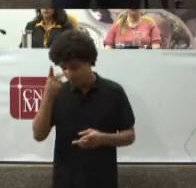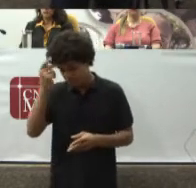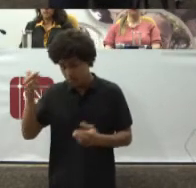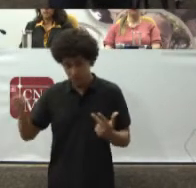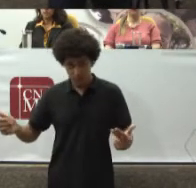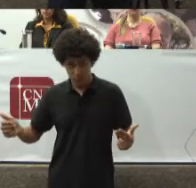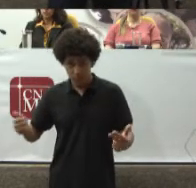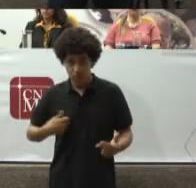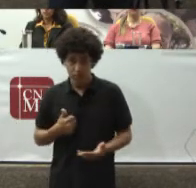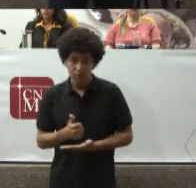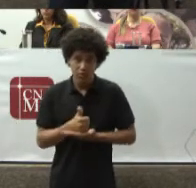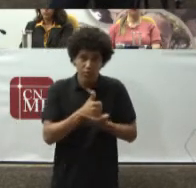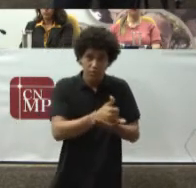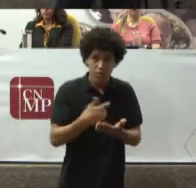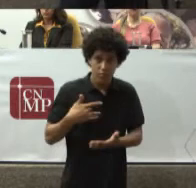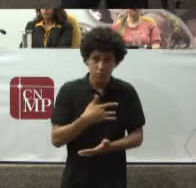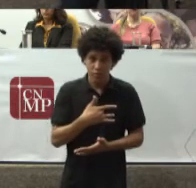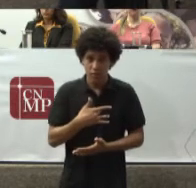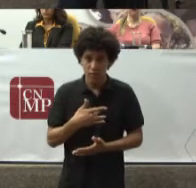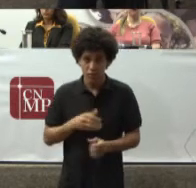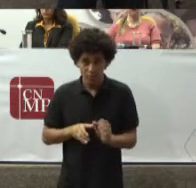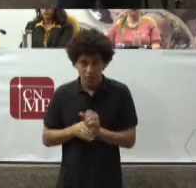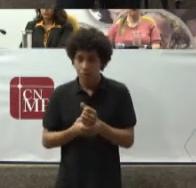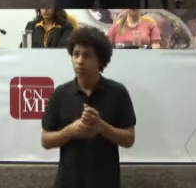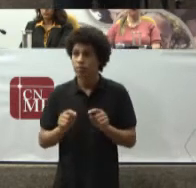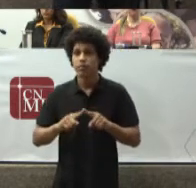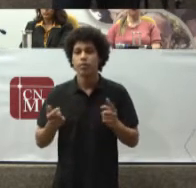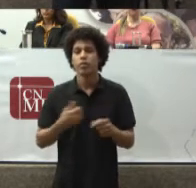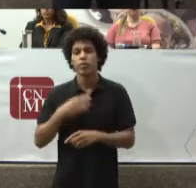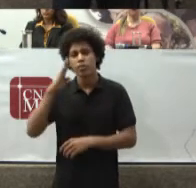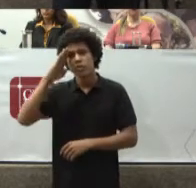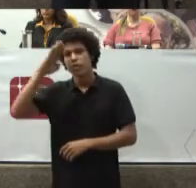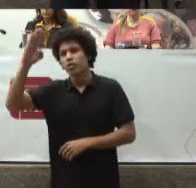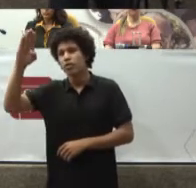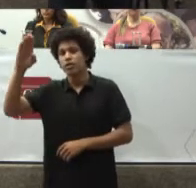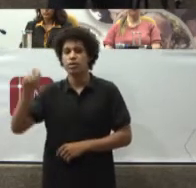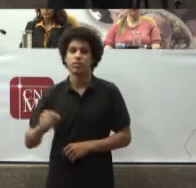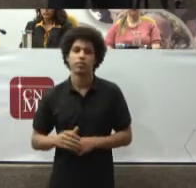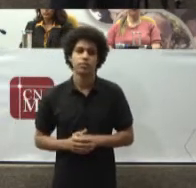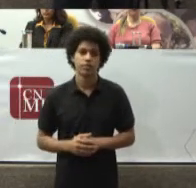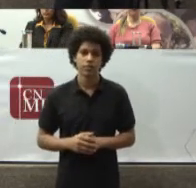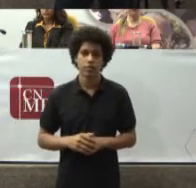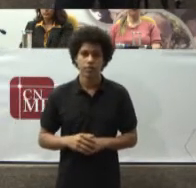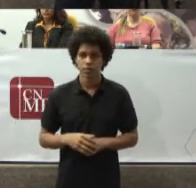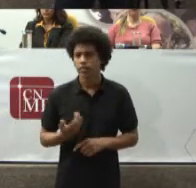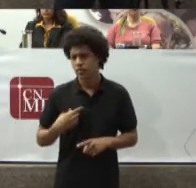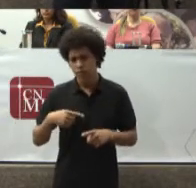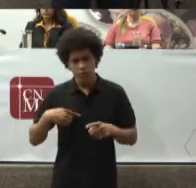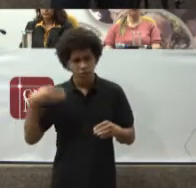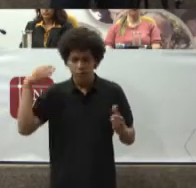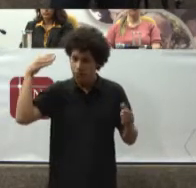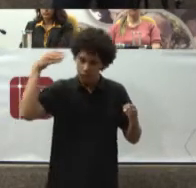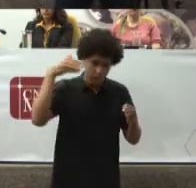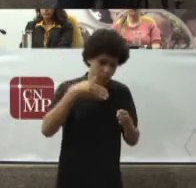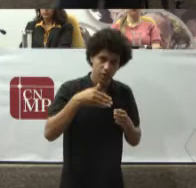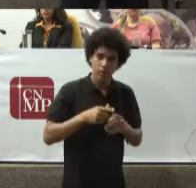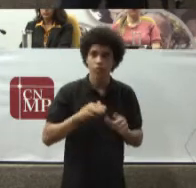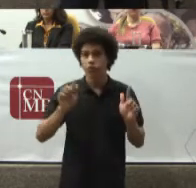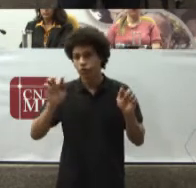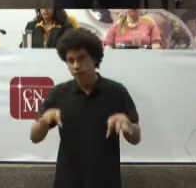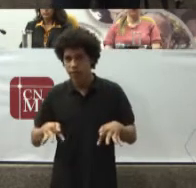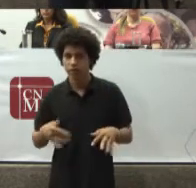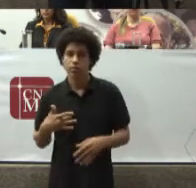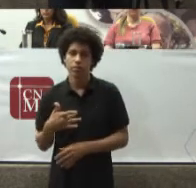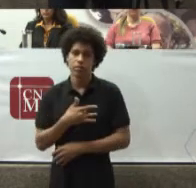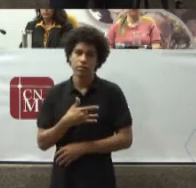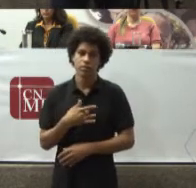Prioridade De tramitação No Poder Judiciário Exatamente Em razão Do fim A que o provimento Judicial